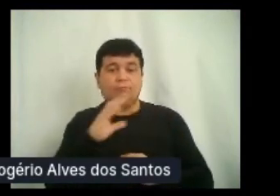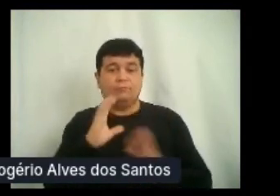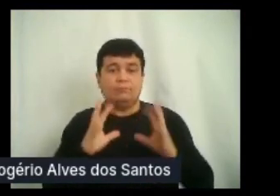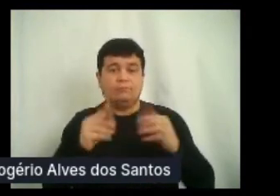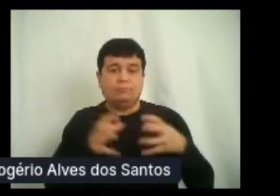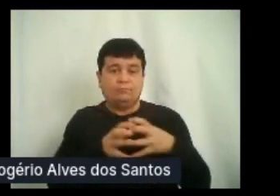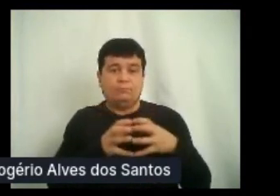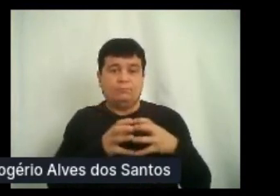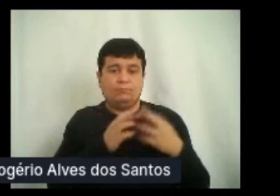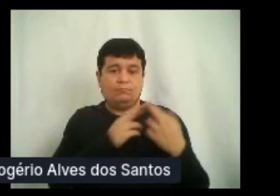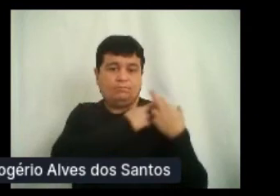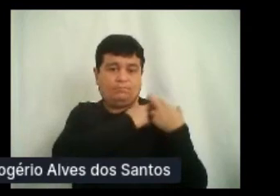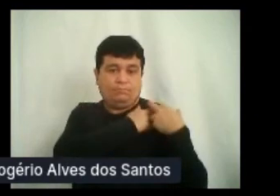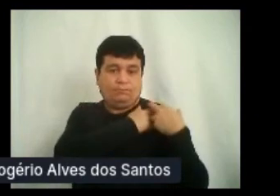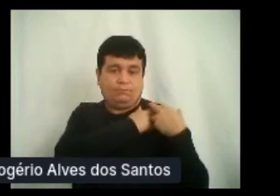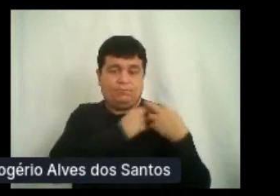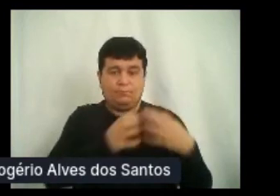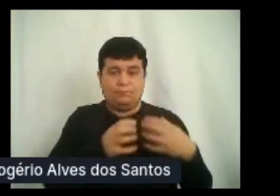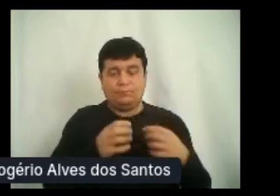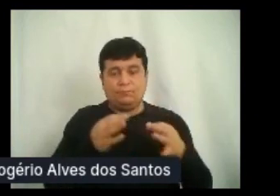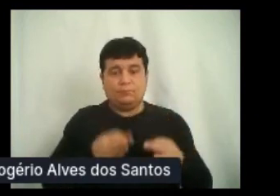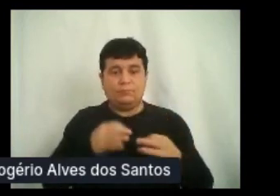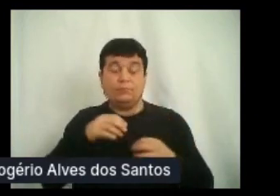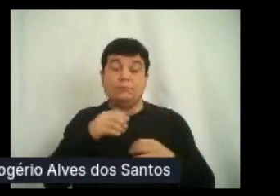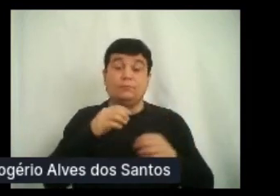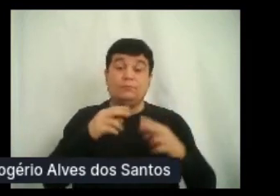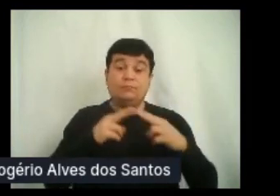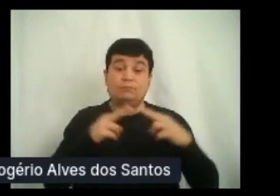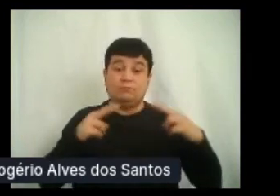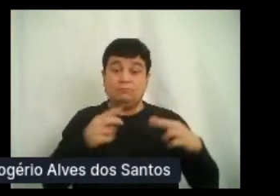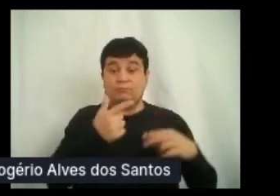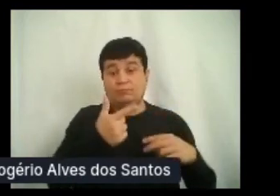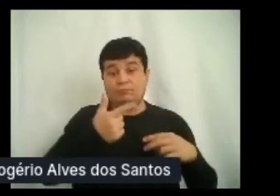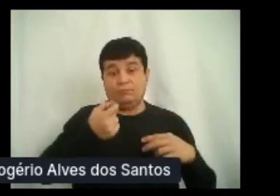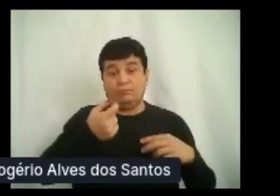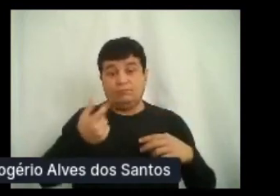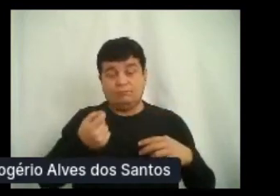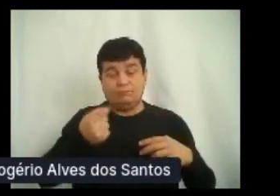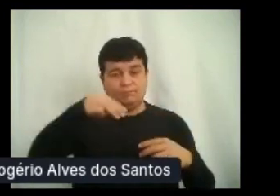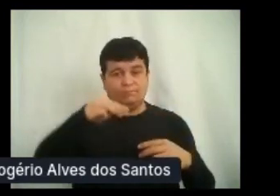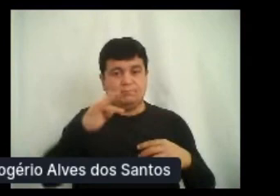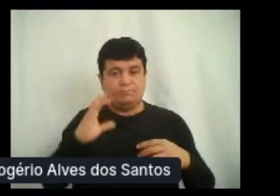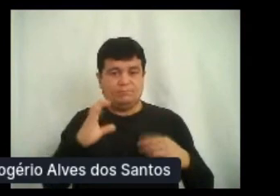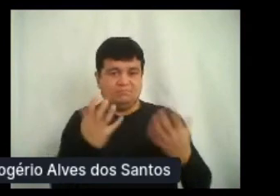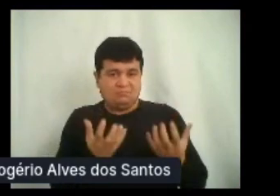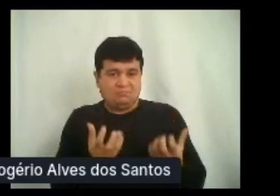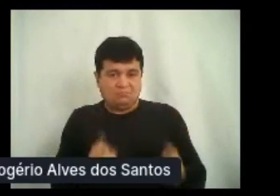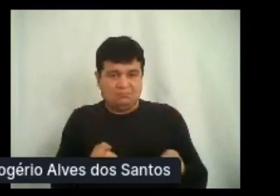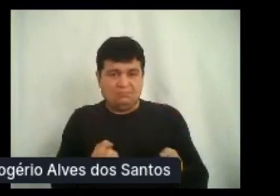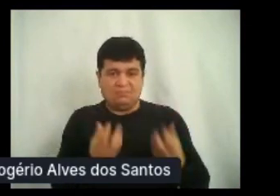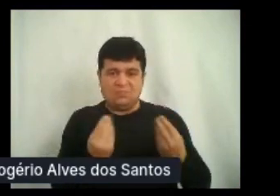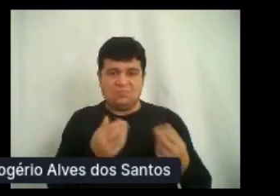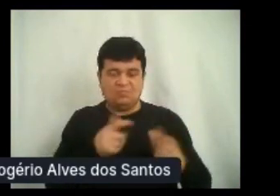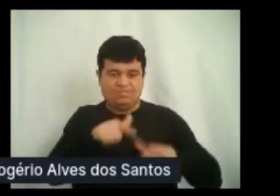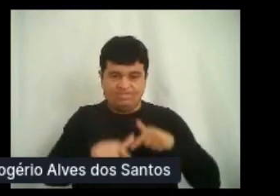de organização dessa edição do MTC em Casa. Por topar esse desafio do evento online com muita garra,